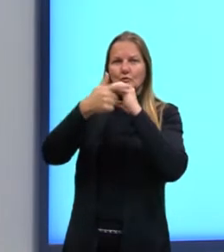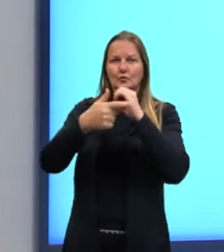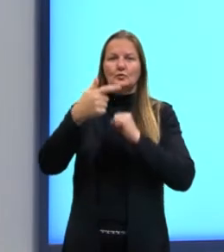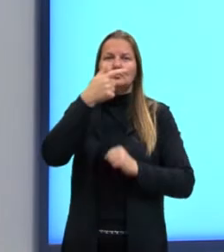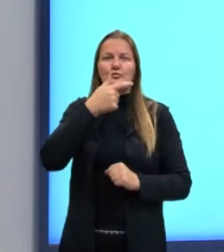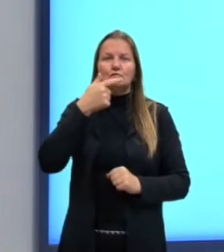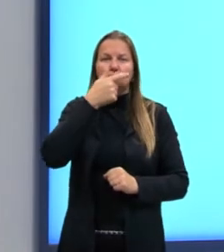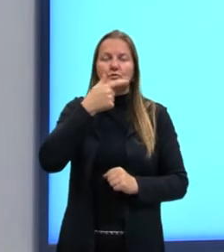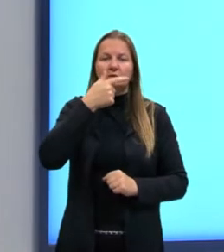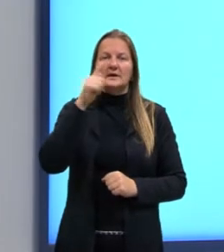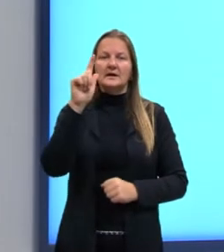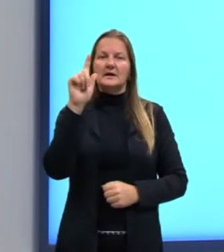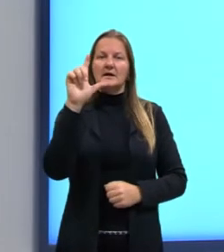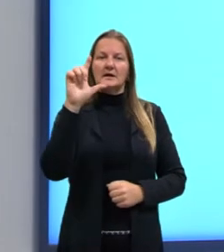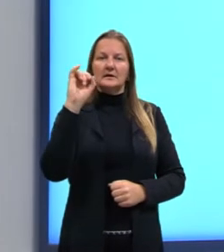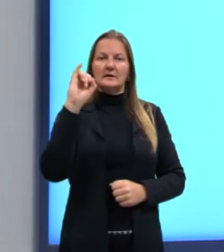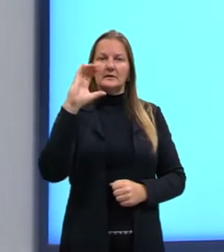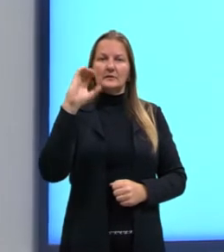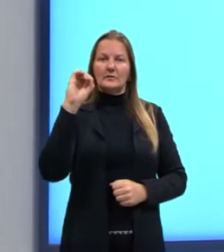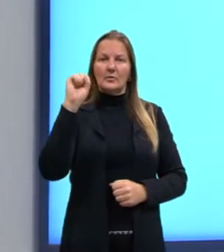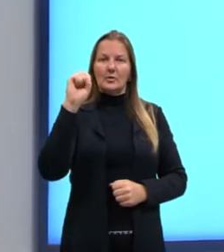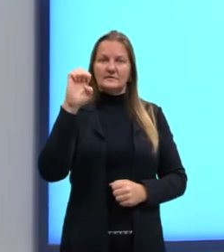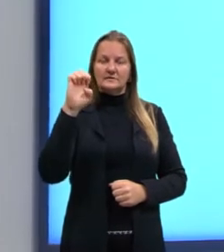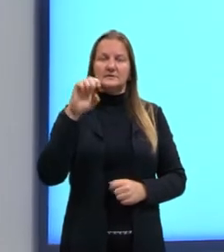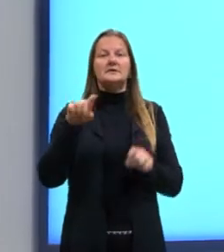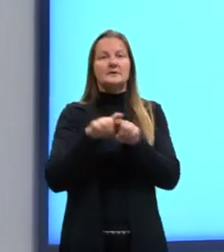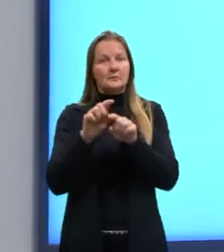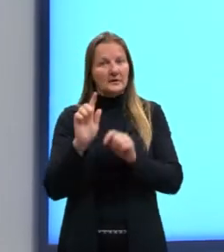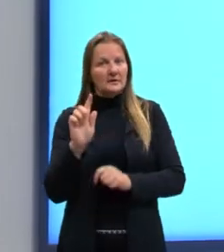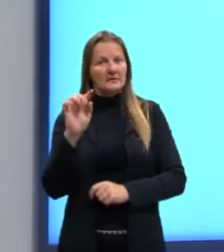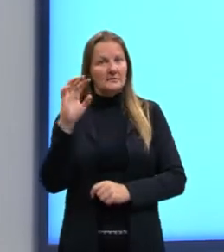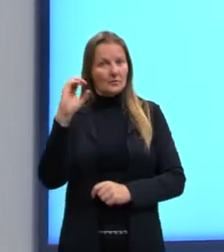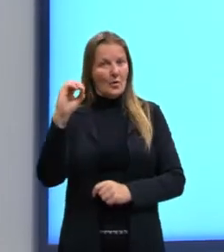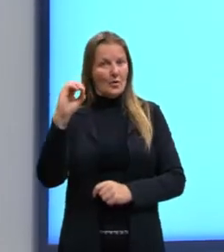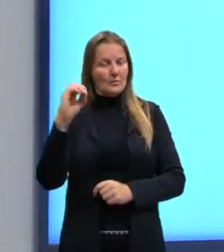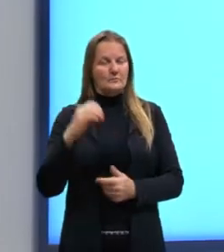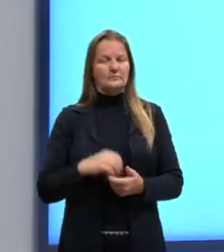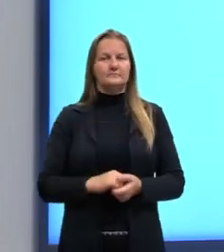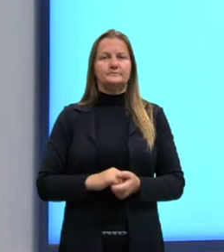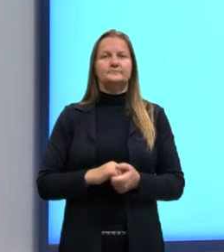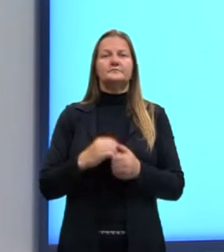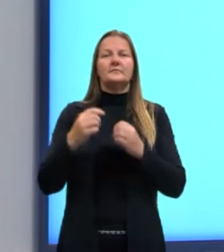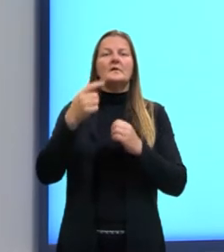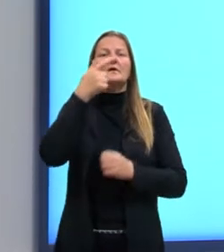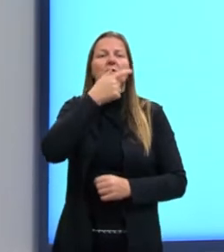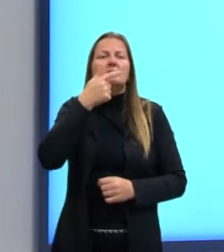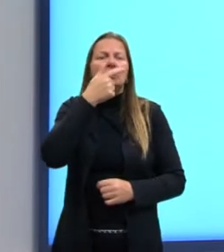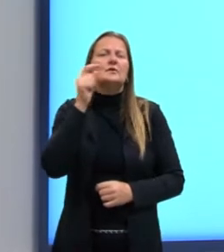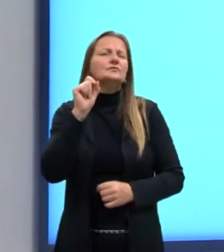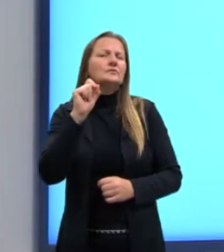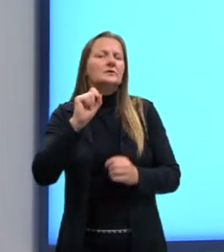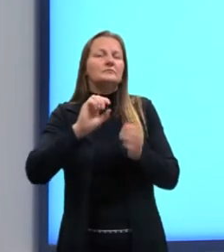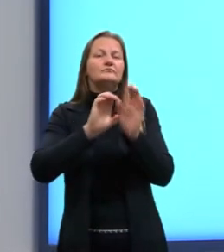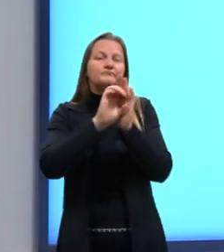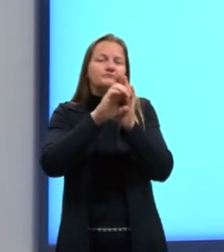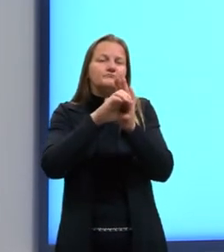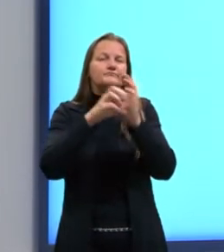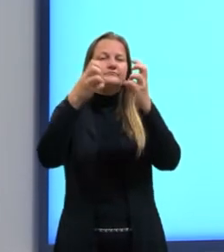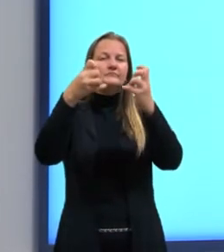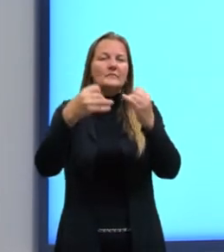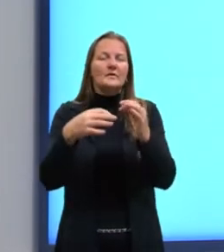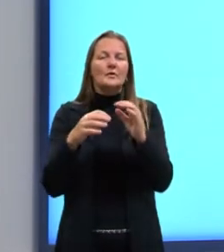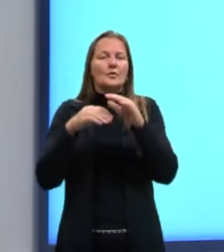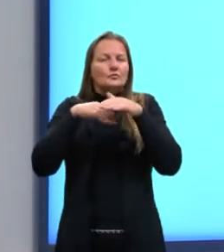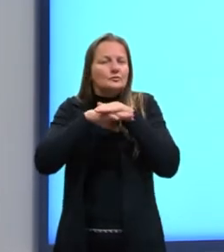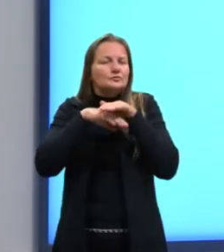e também do gás oxigênio. A glicose, então, é uma reserva de energia e